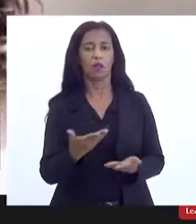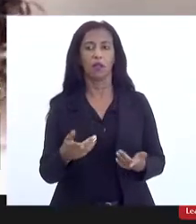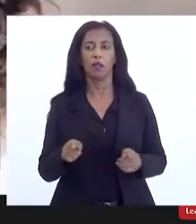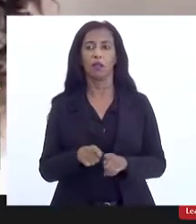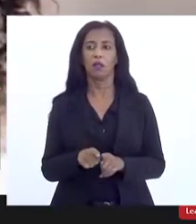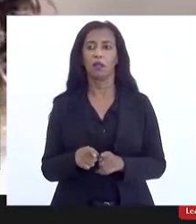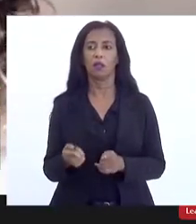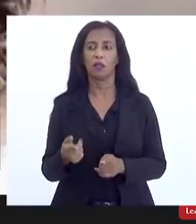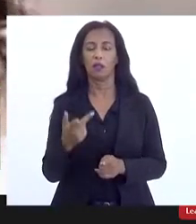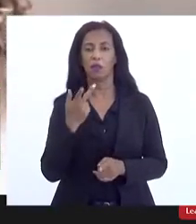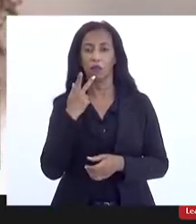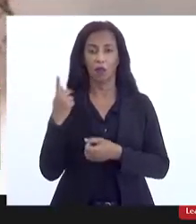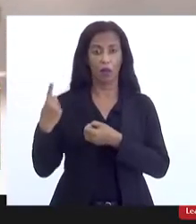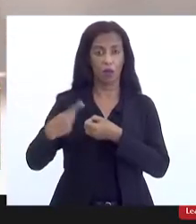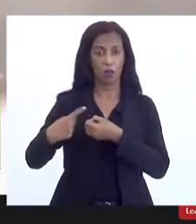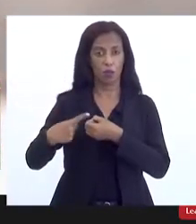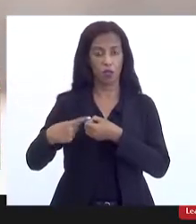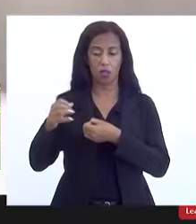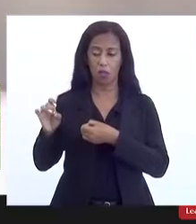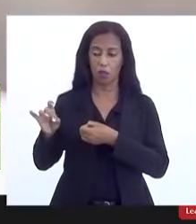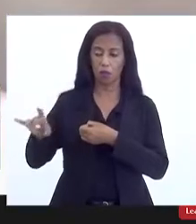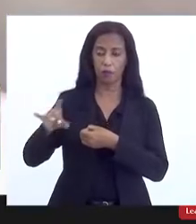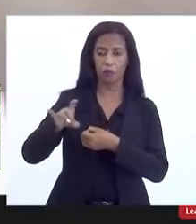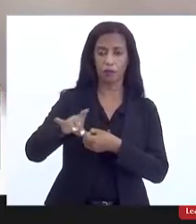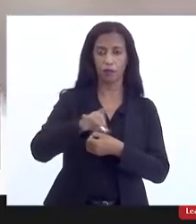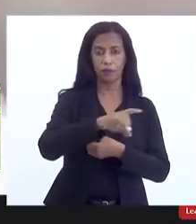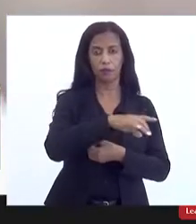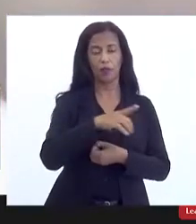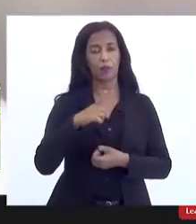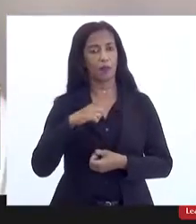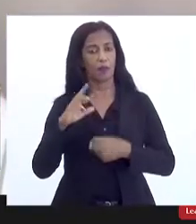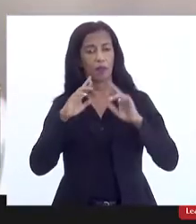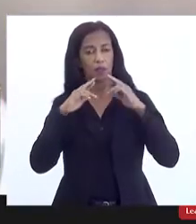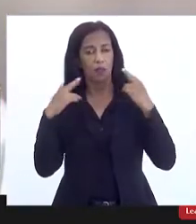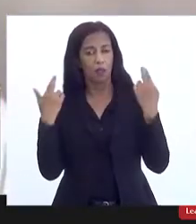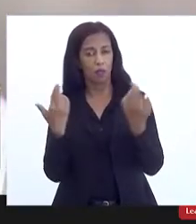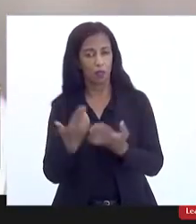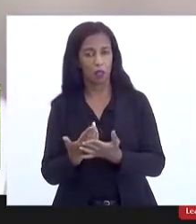depois tratando município a município. Então, para que a audiência